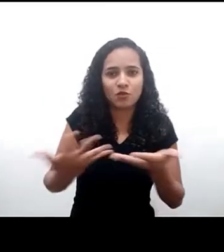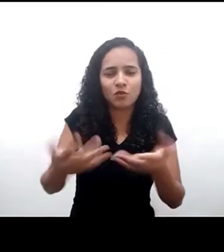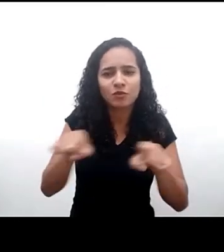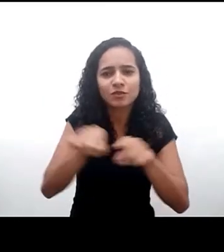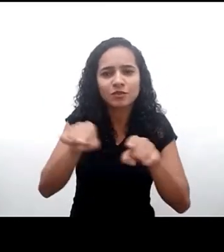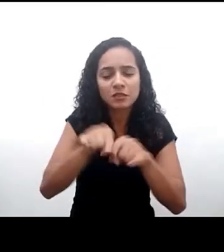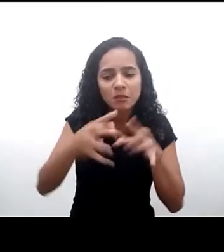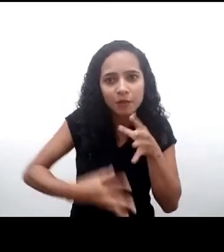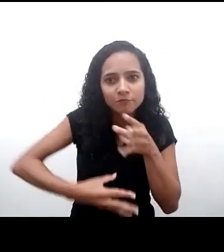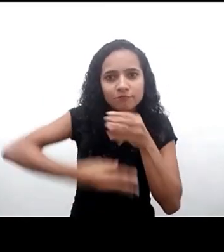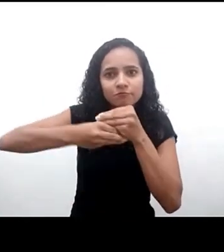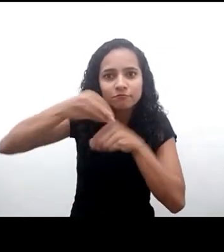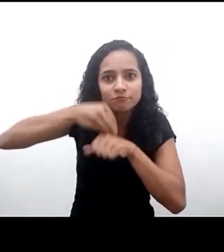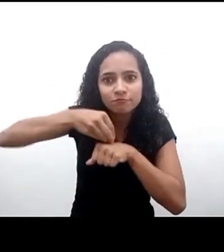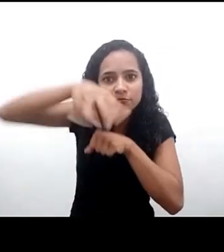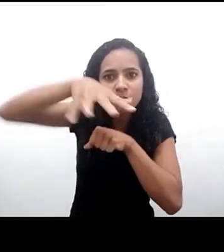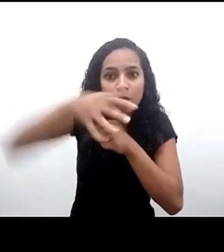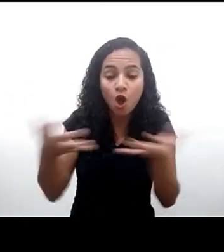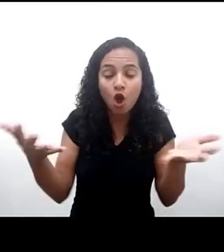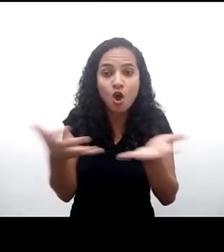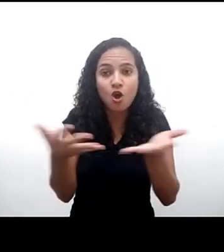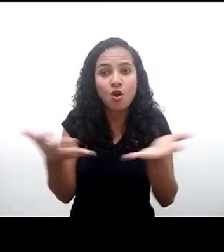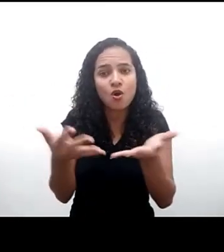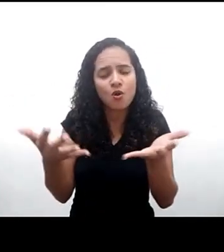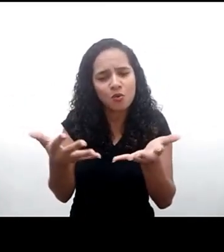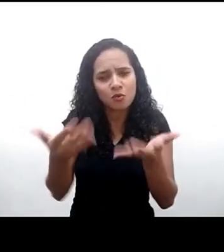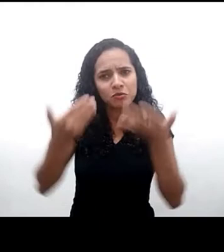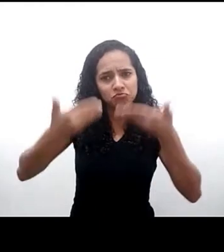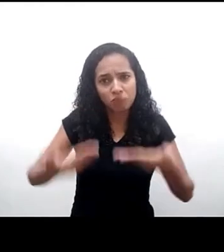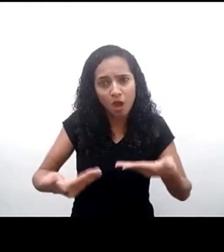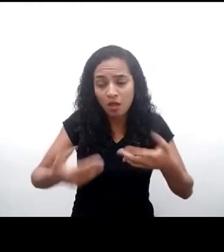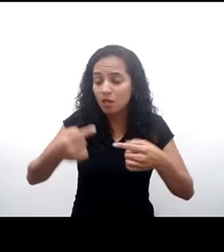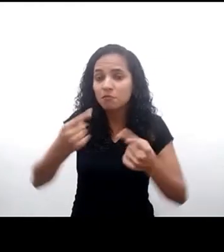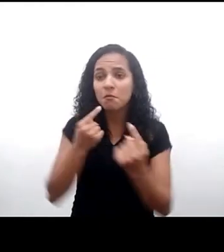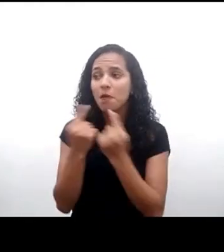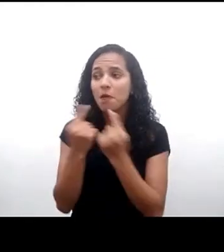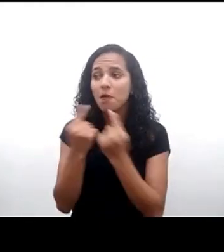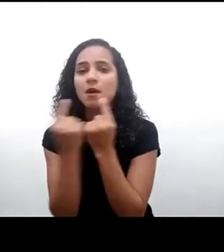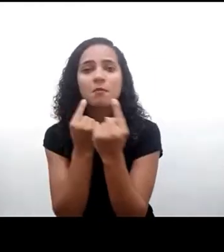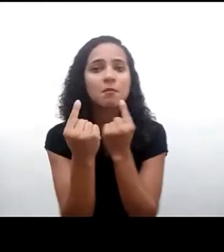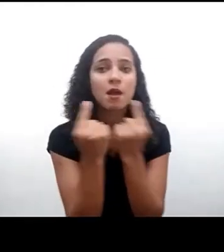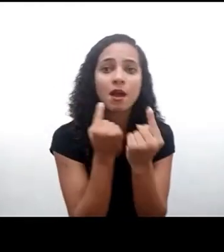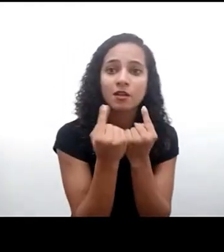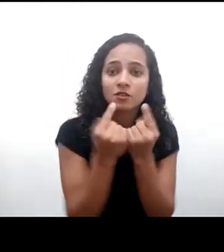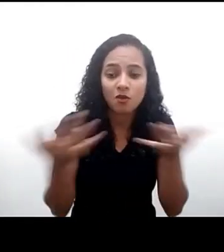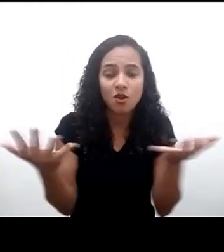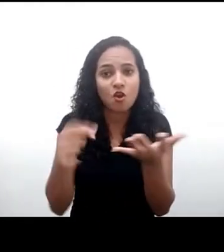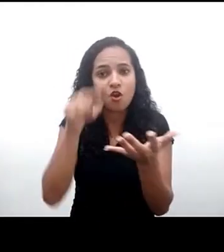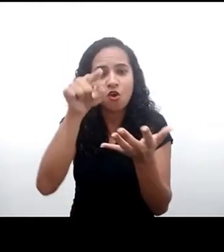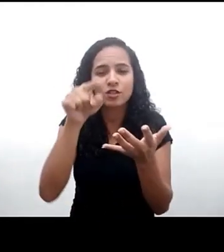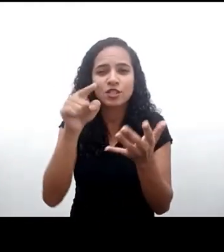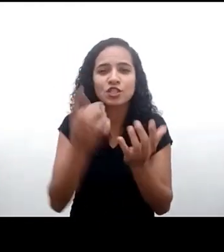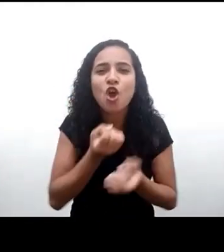para que hoje nós possamos estar aqui dialogando sobre este novo comentário geral,